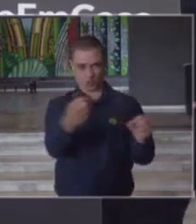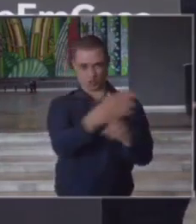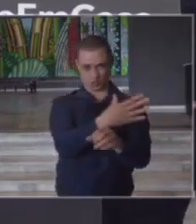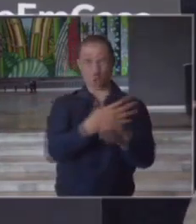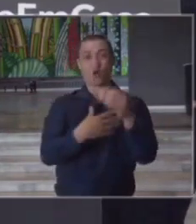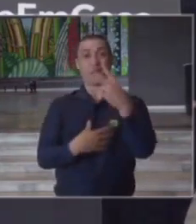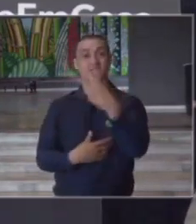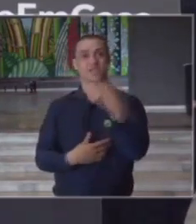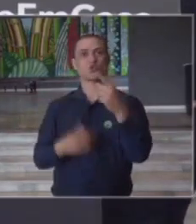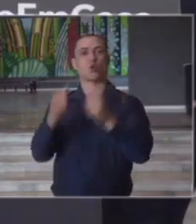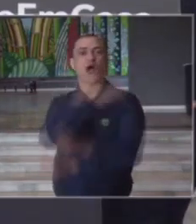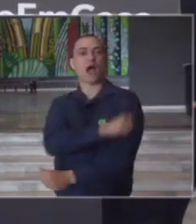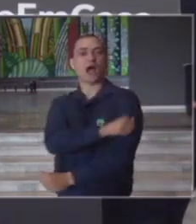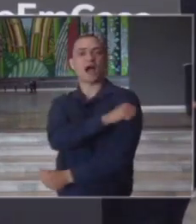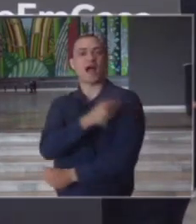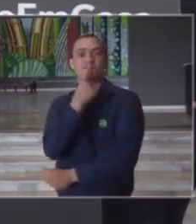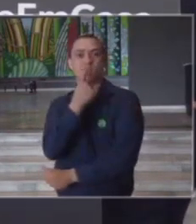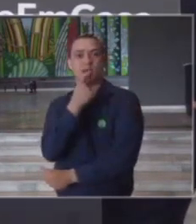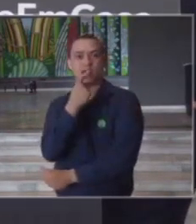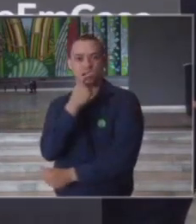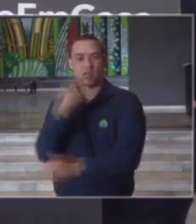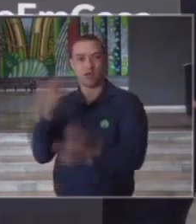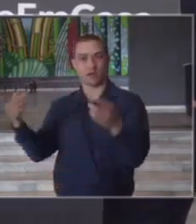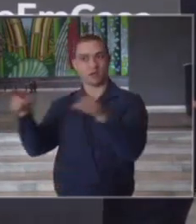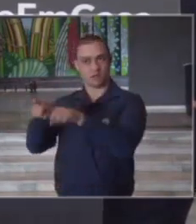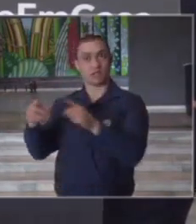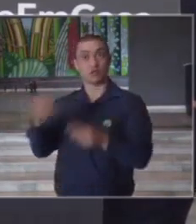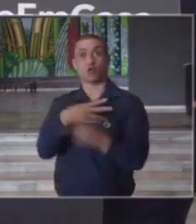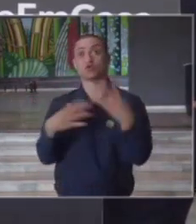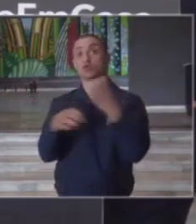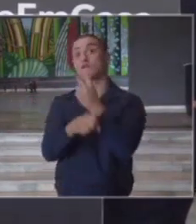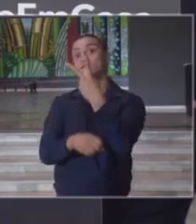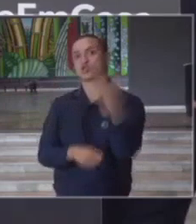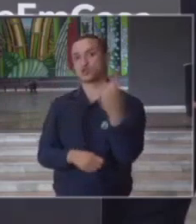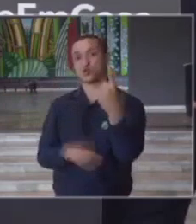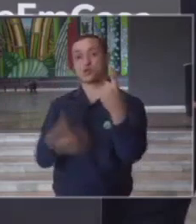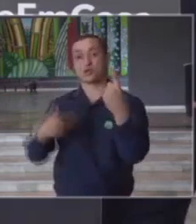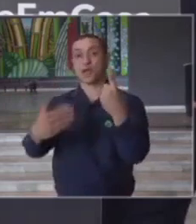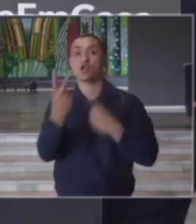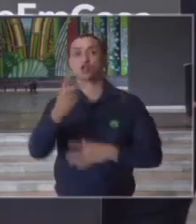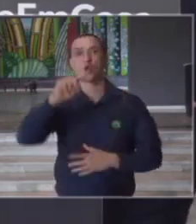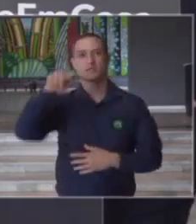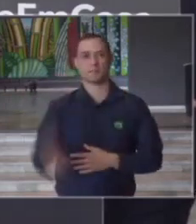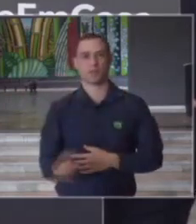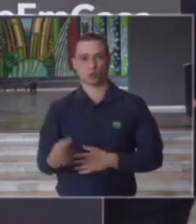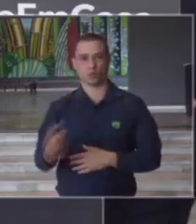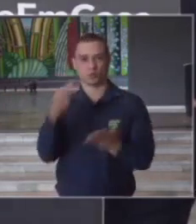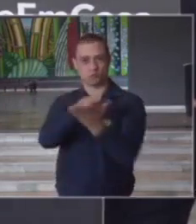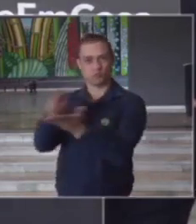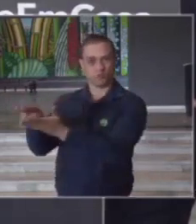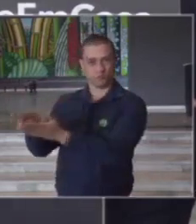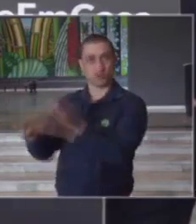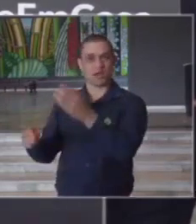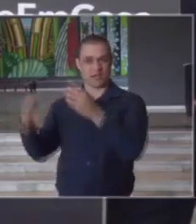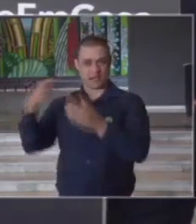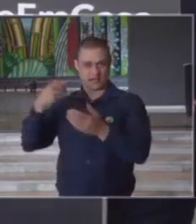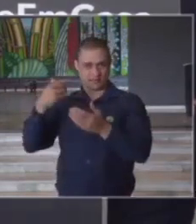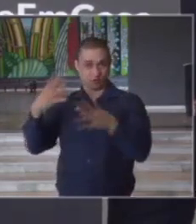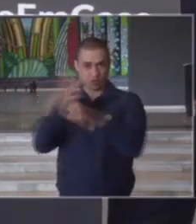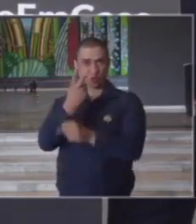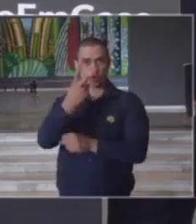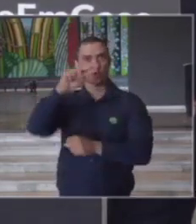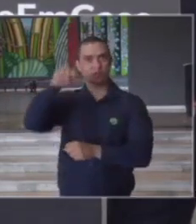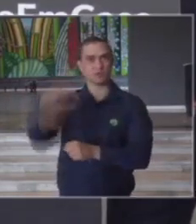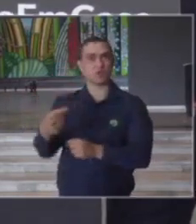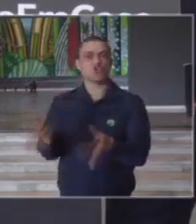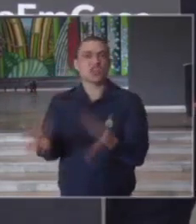parceria com a Cruz Vermelha e a existência de mais 2 mil leitos de retaguarda que são 2 mil leitos de baixa